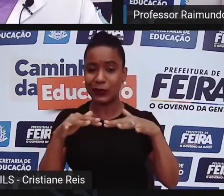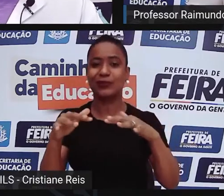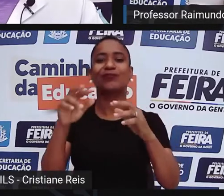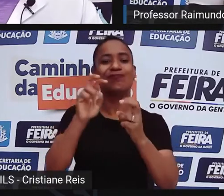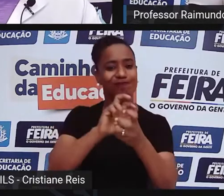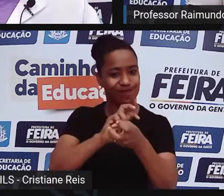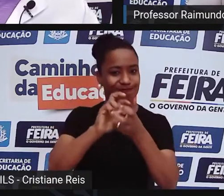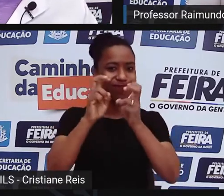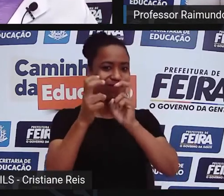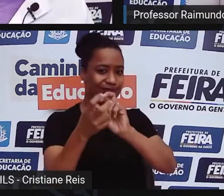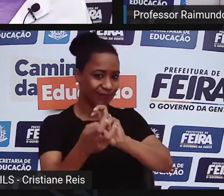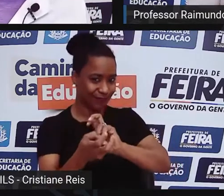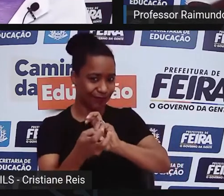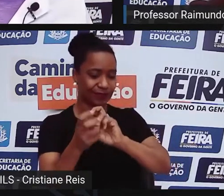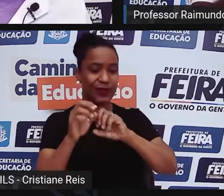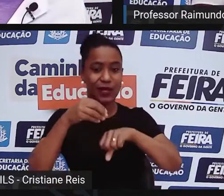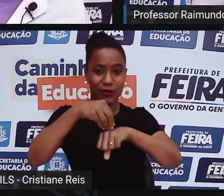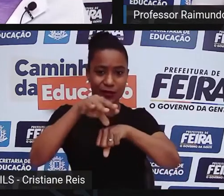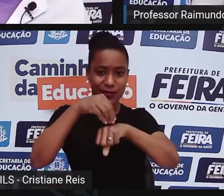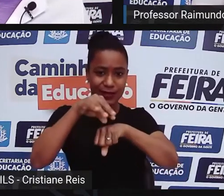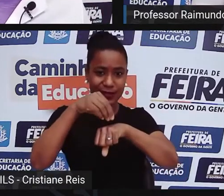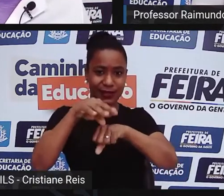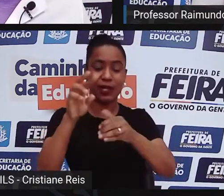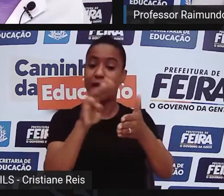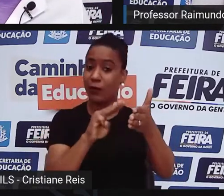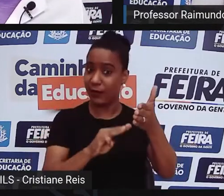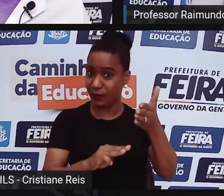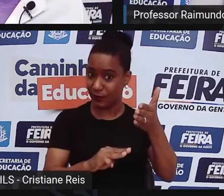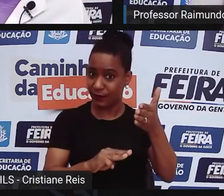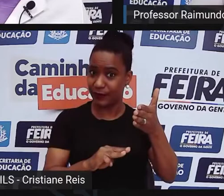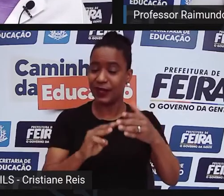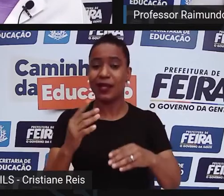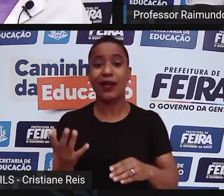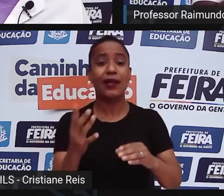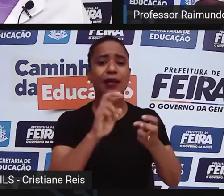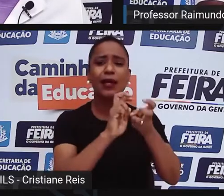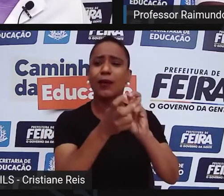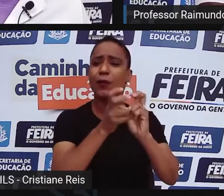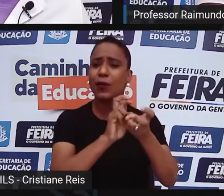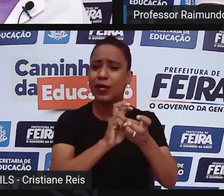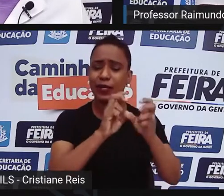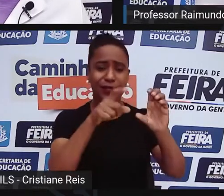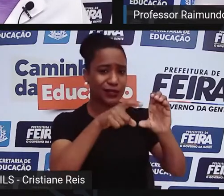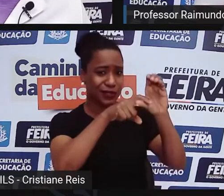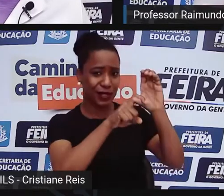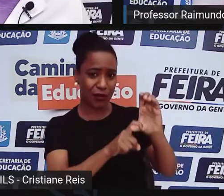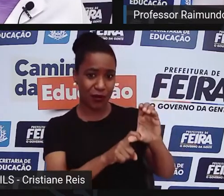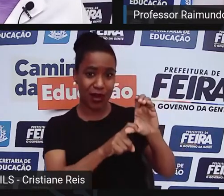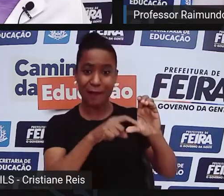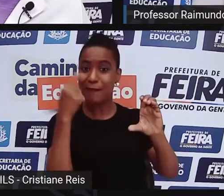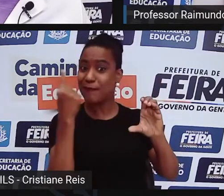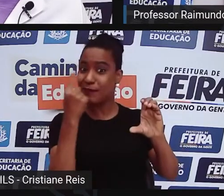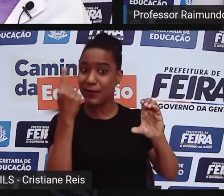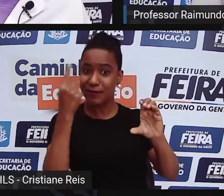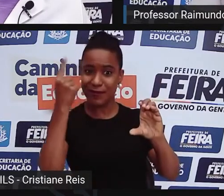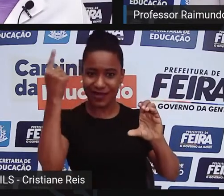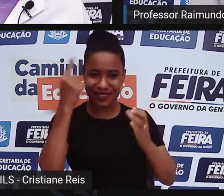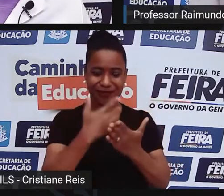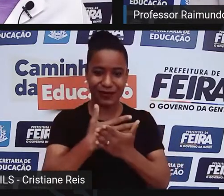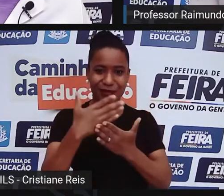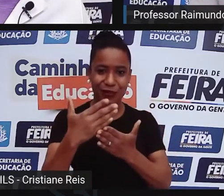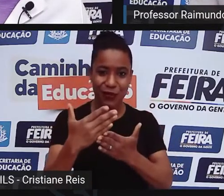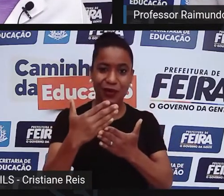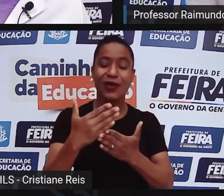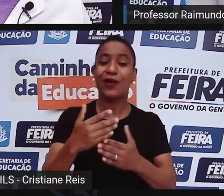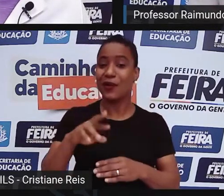capoeira angola ficou uma capoeira primitiva, a primeira, que o mestre Bentinho